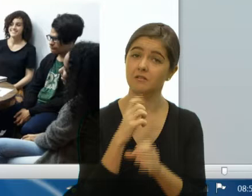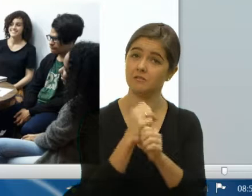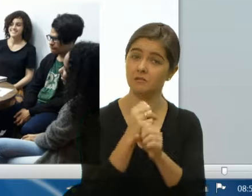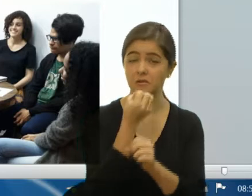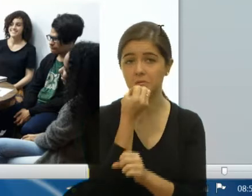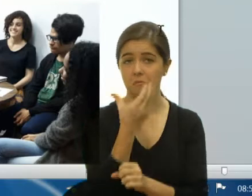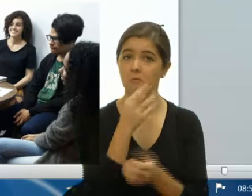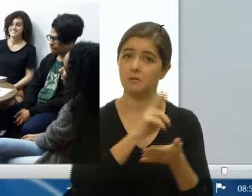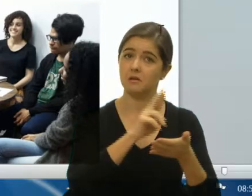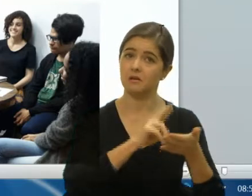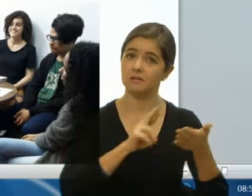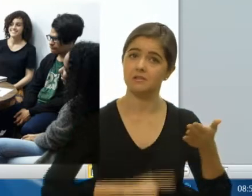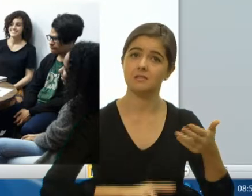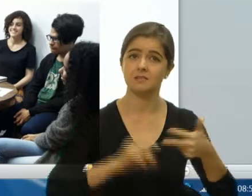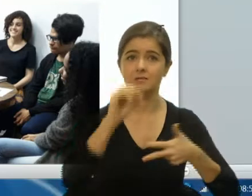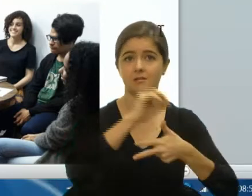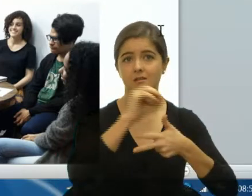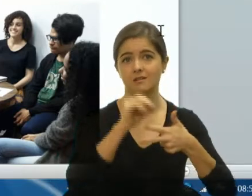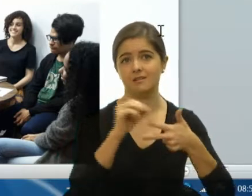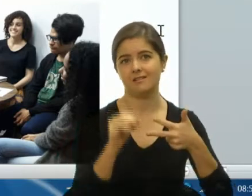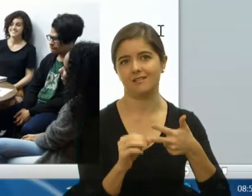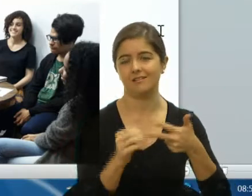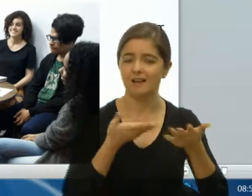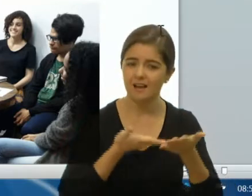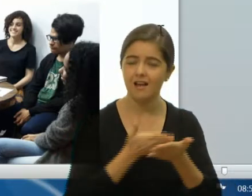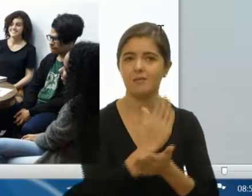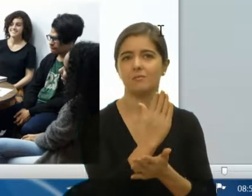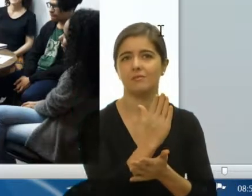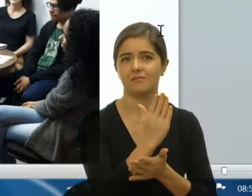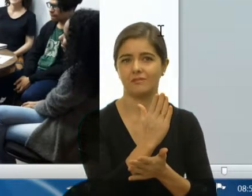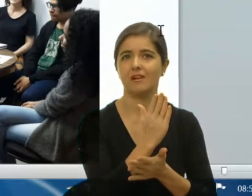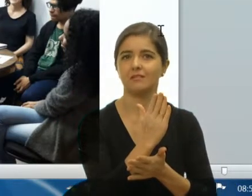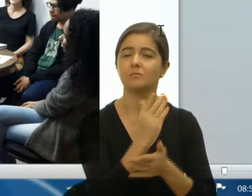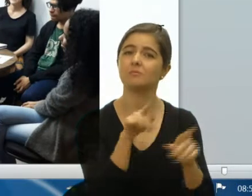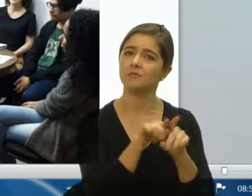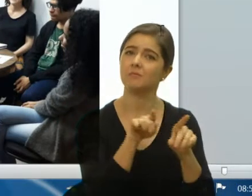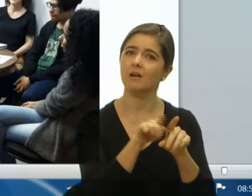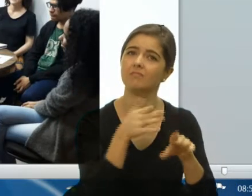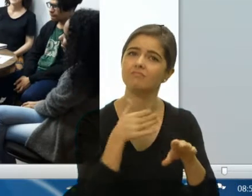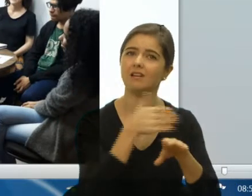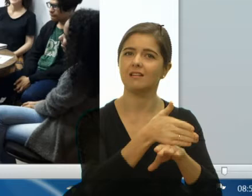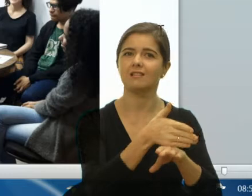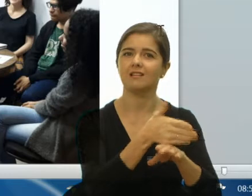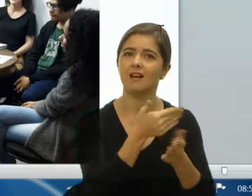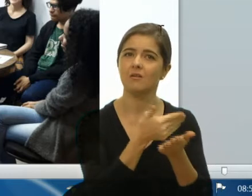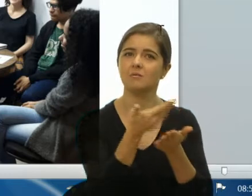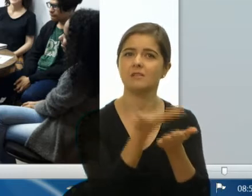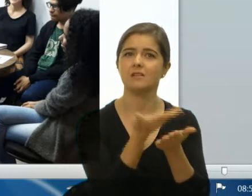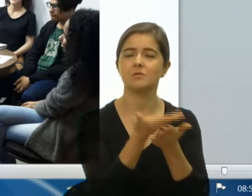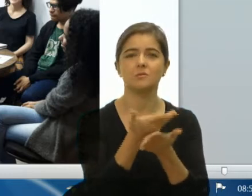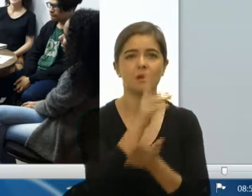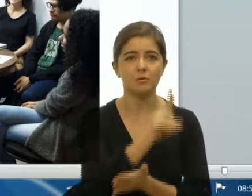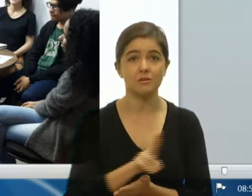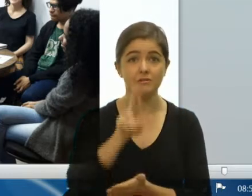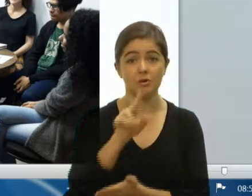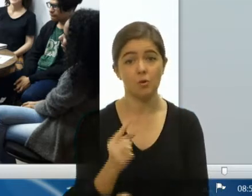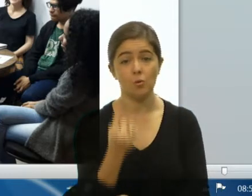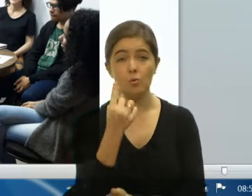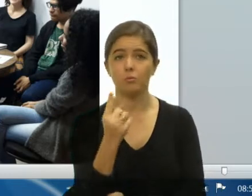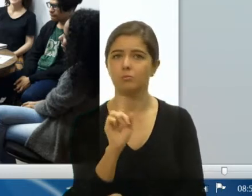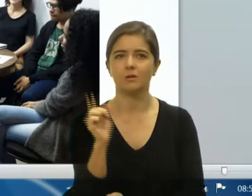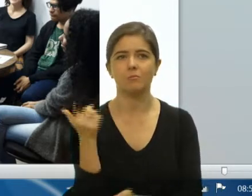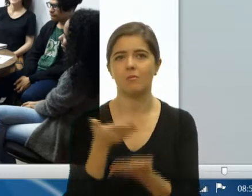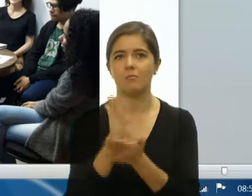em redação no Enem e foram aprovados 12 dentro da universidade. Uma só não foi aprovada porque tentou medicina.